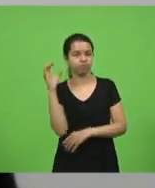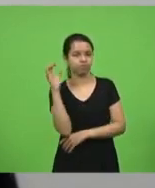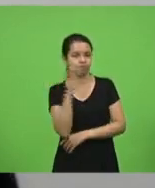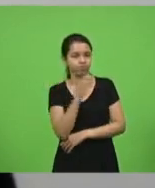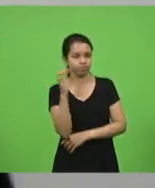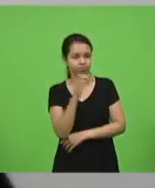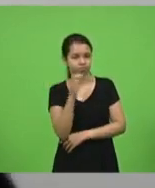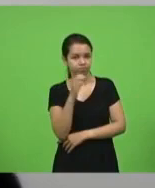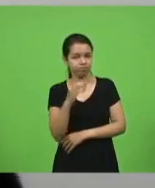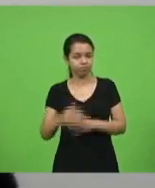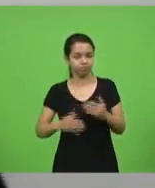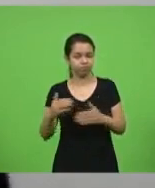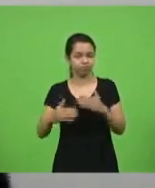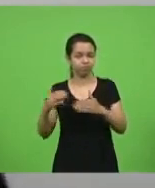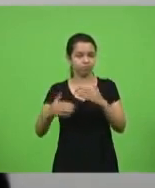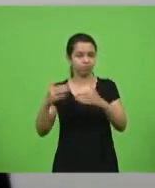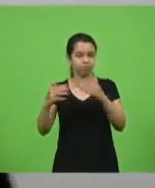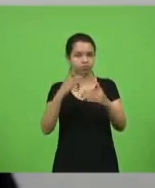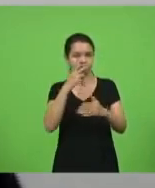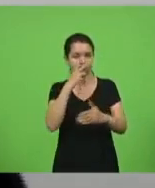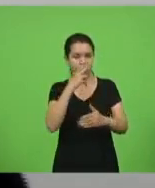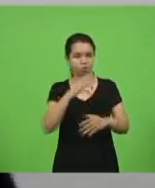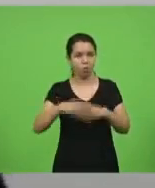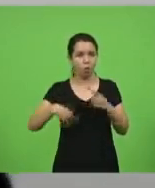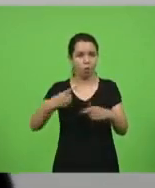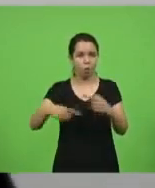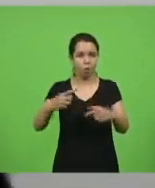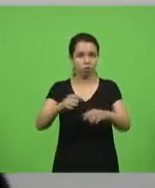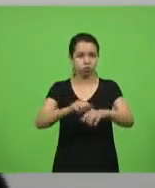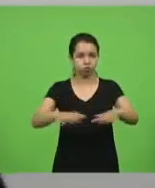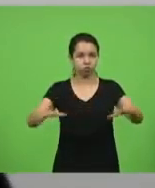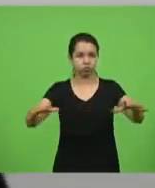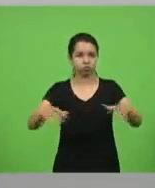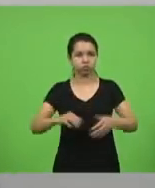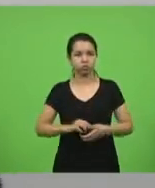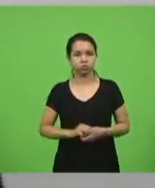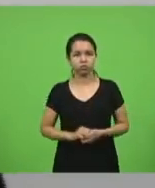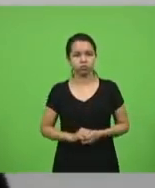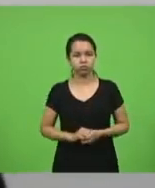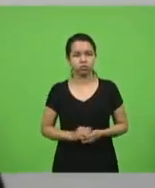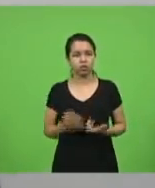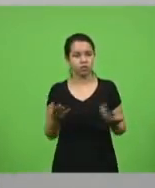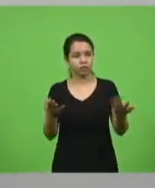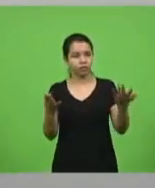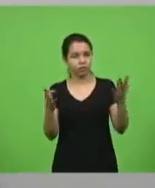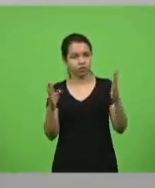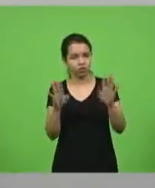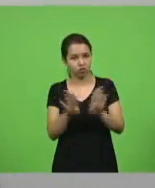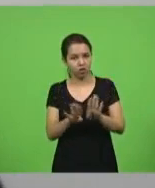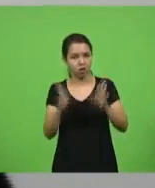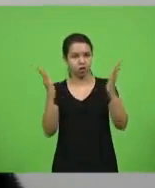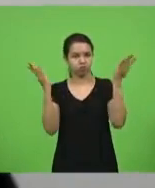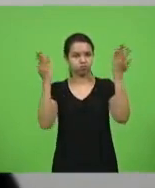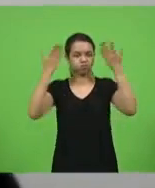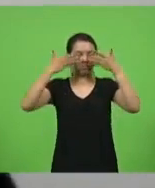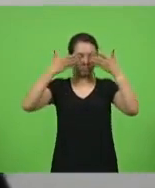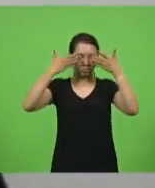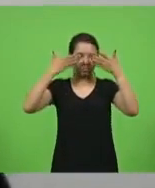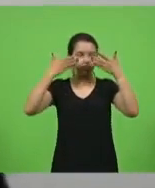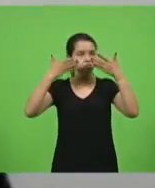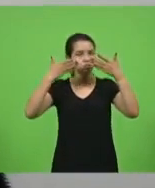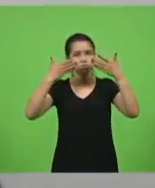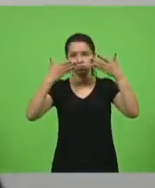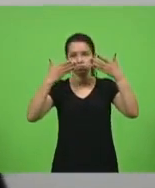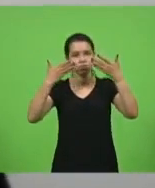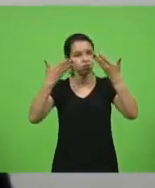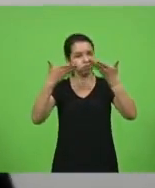uma bola de neve. Não tem como fechar os olhos diante dessa catástrofe da saúde, não tem como